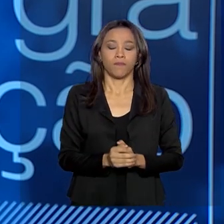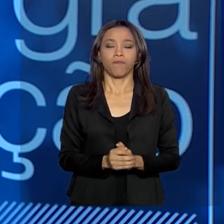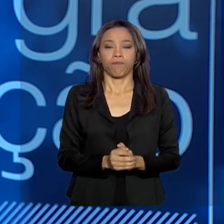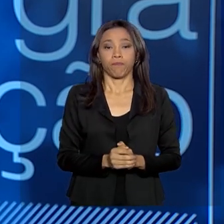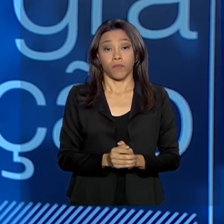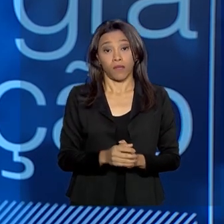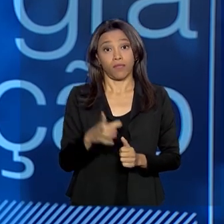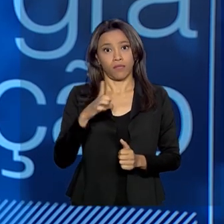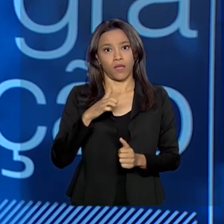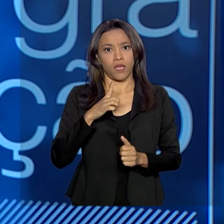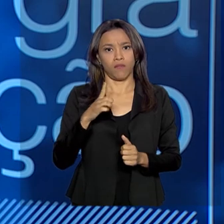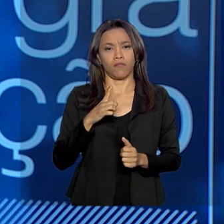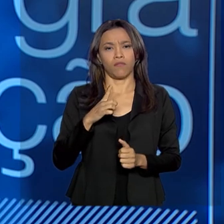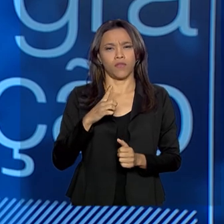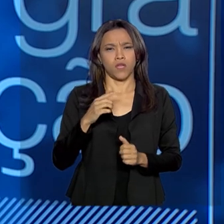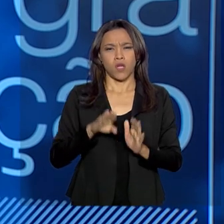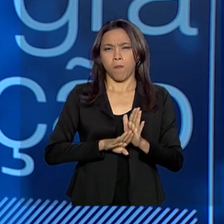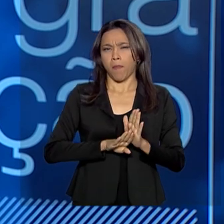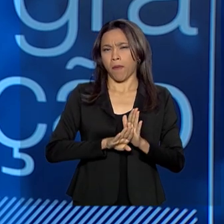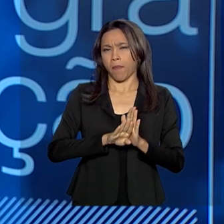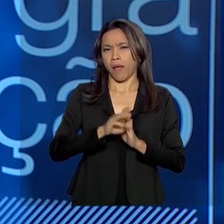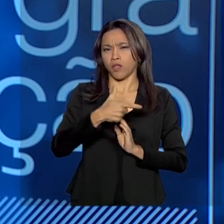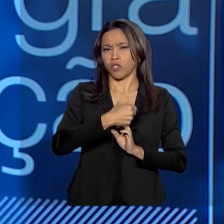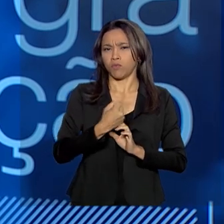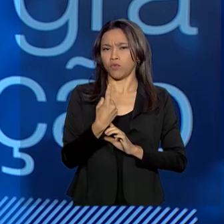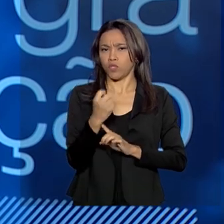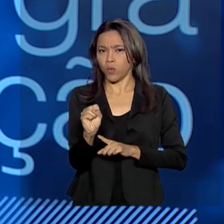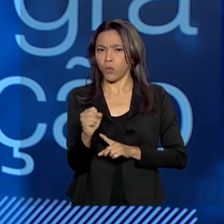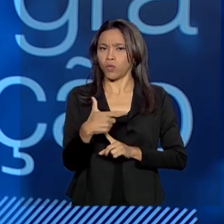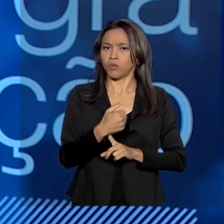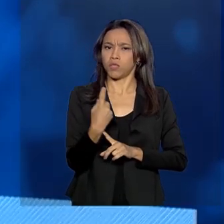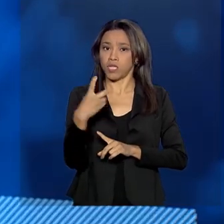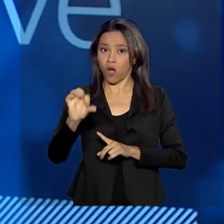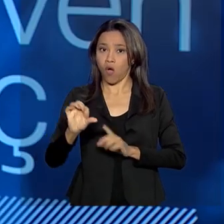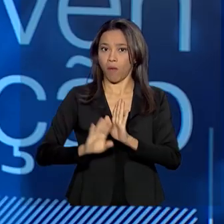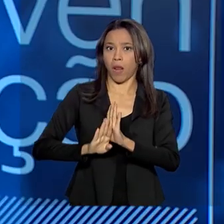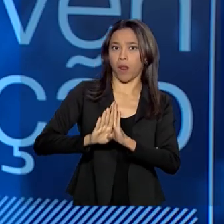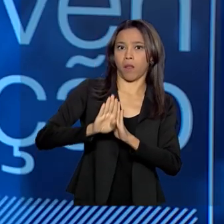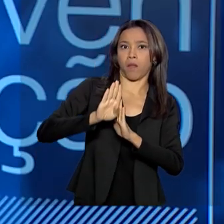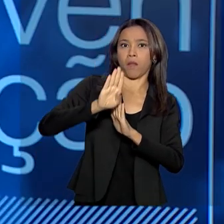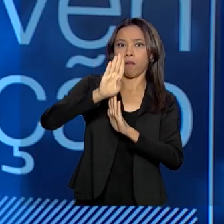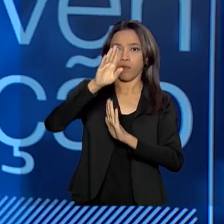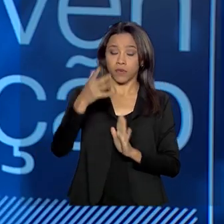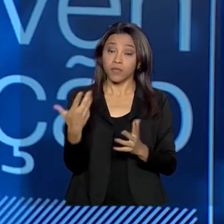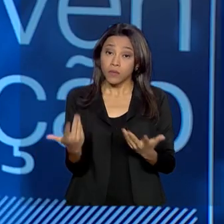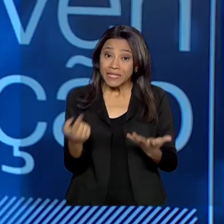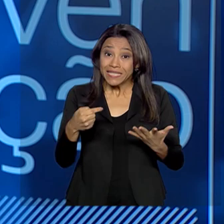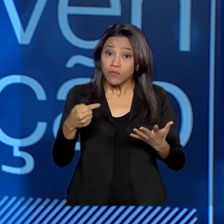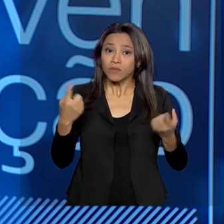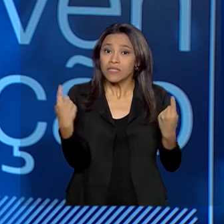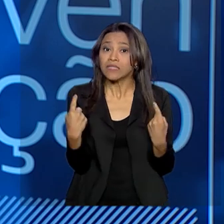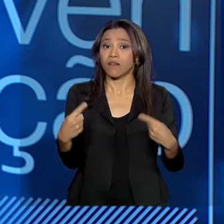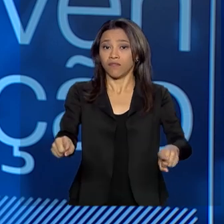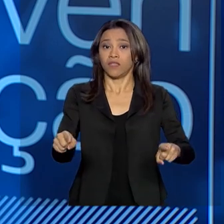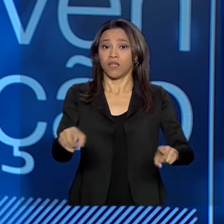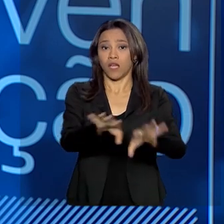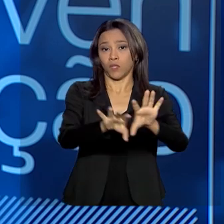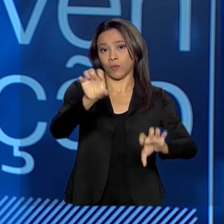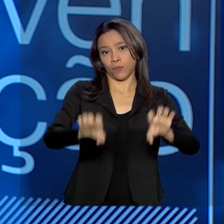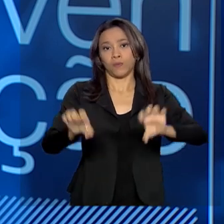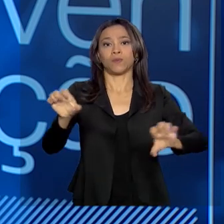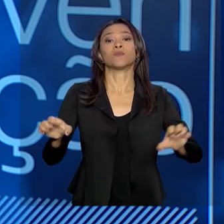Houve um pico enorme em 2018 e 2019 também. Então, isso desafia toda a estrutura. Nós